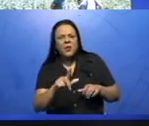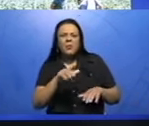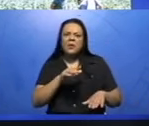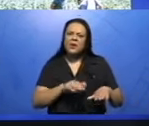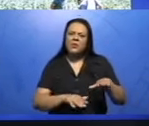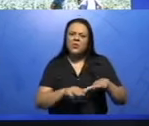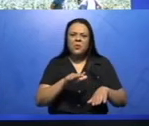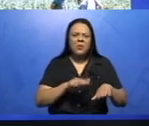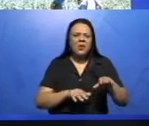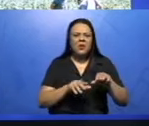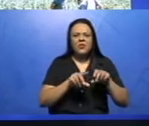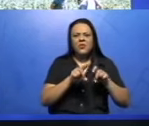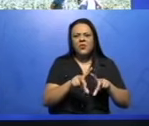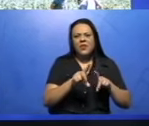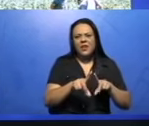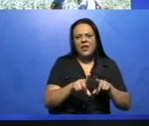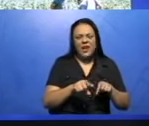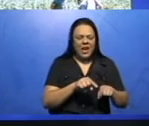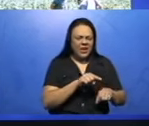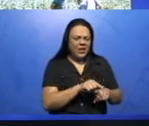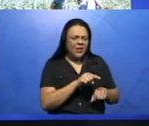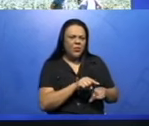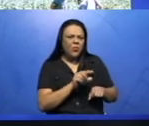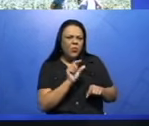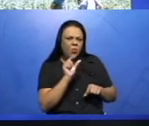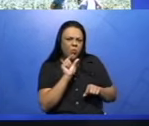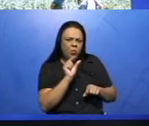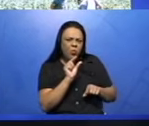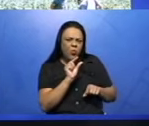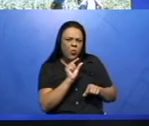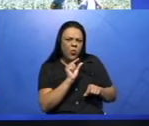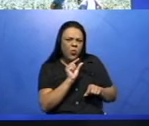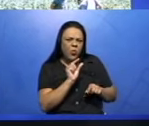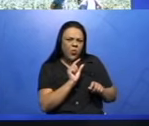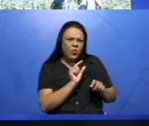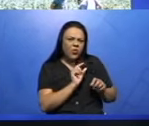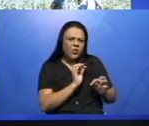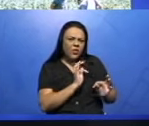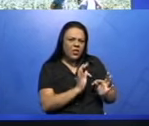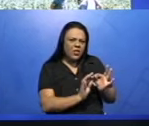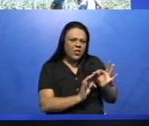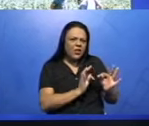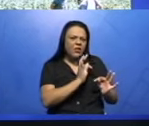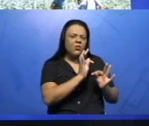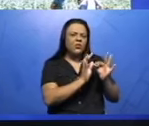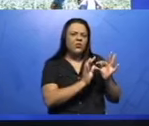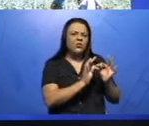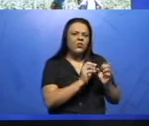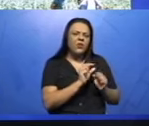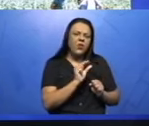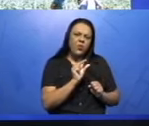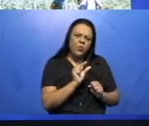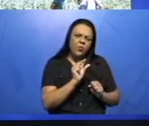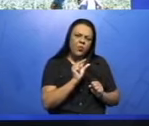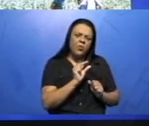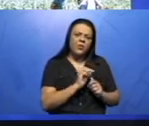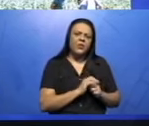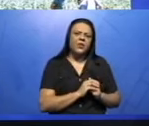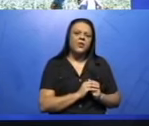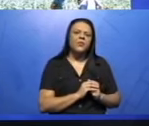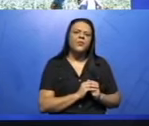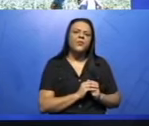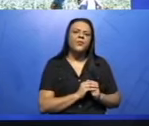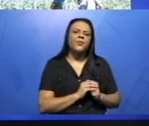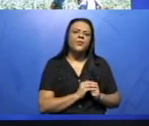objetivo. Ela é um pouco mais moderna do que a agricultura de subsistência, então há uma pequena